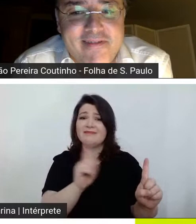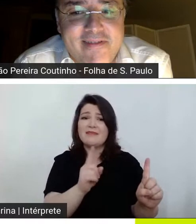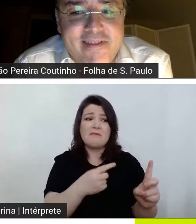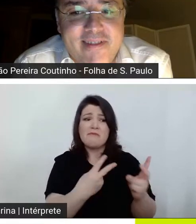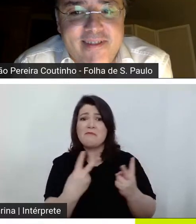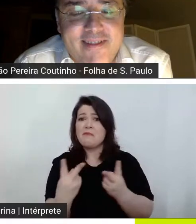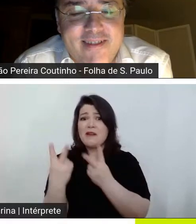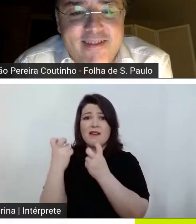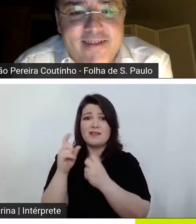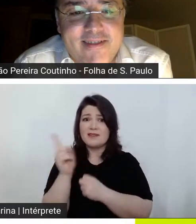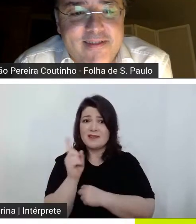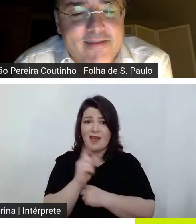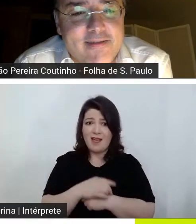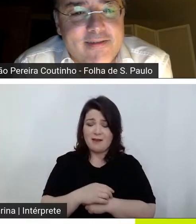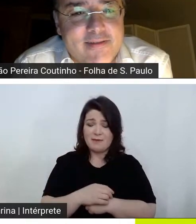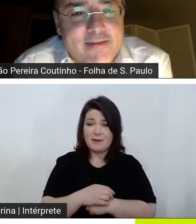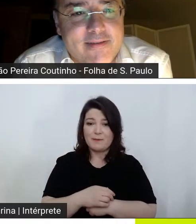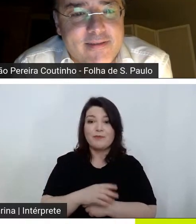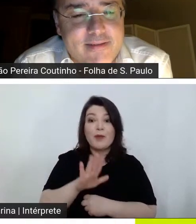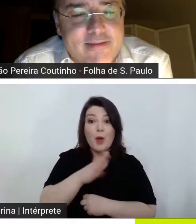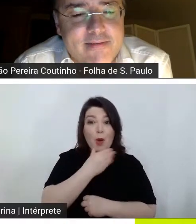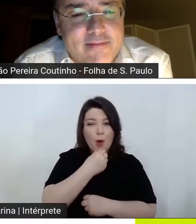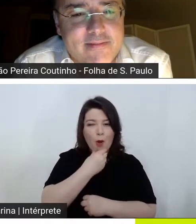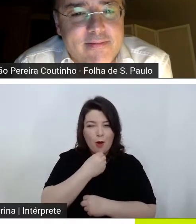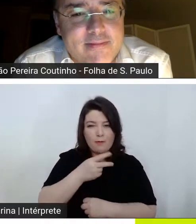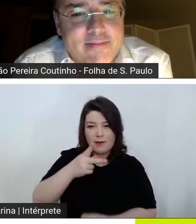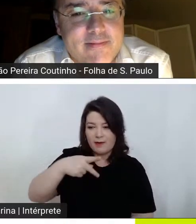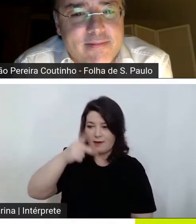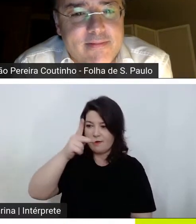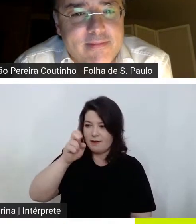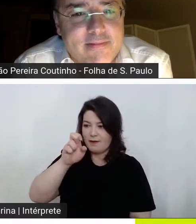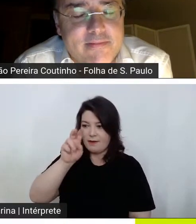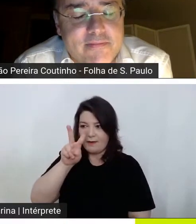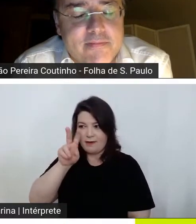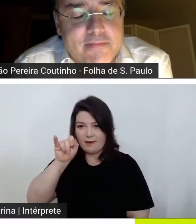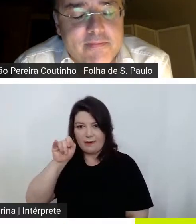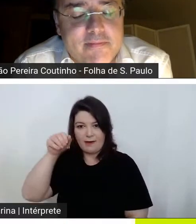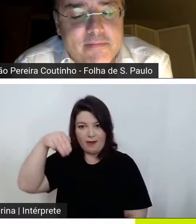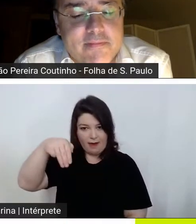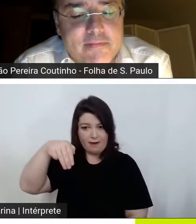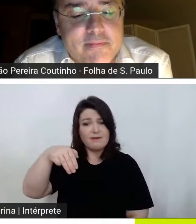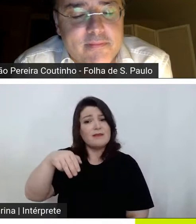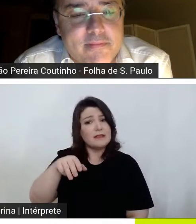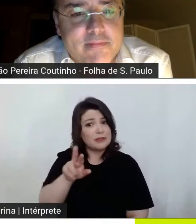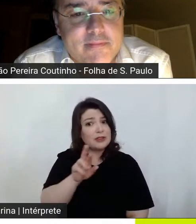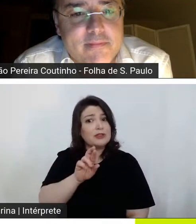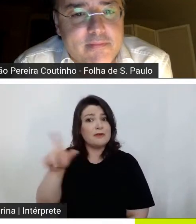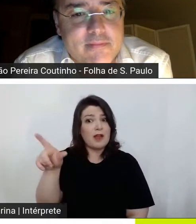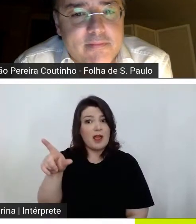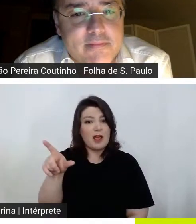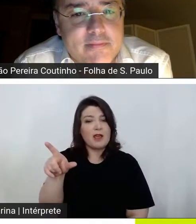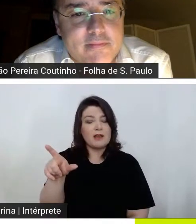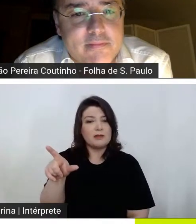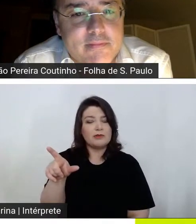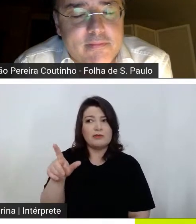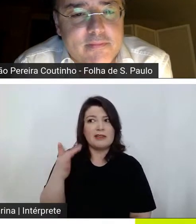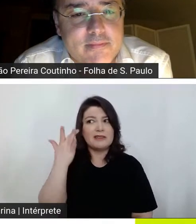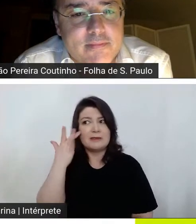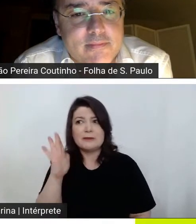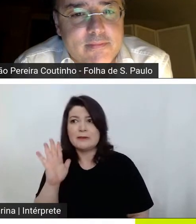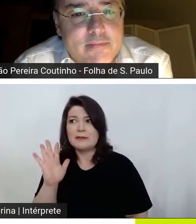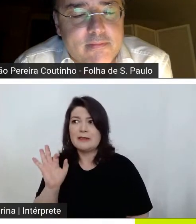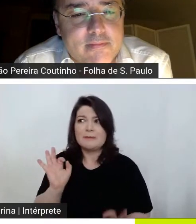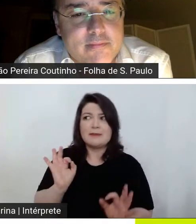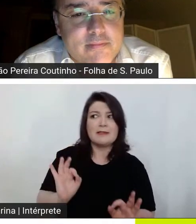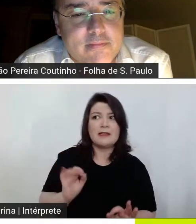o Kevin tem a angústia ele não garante que vai dar certo por isso ele precisa da pedra como